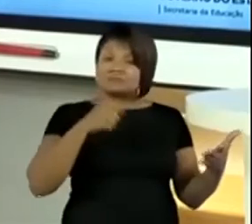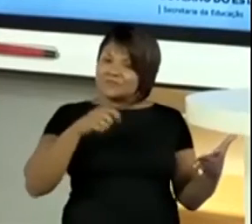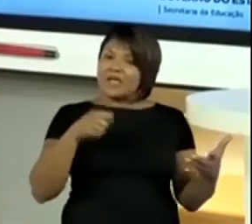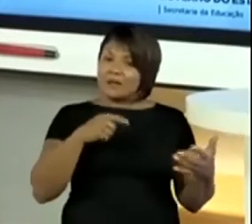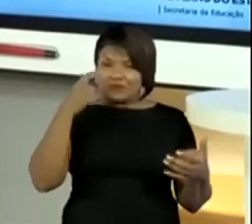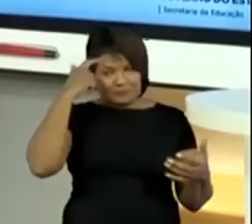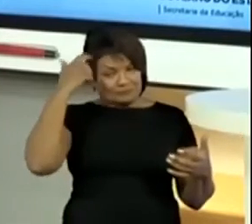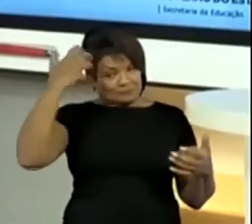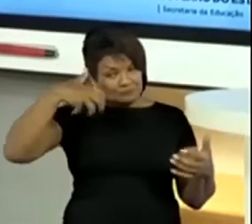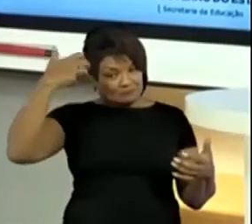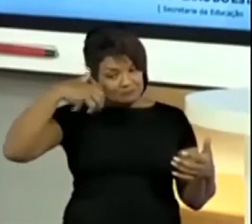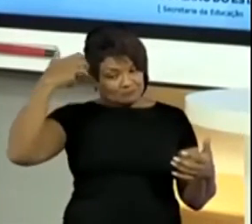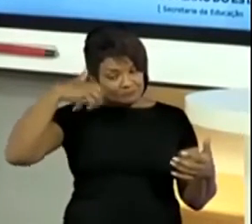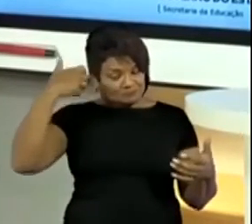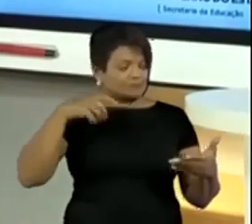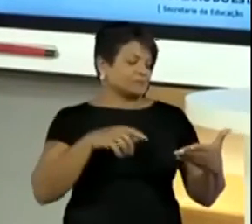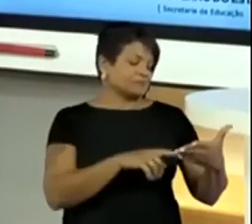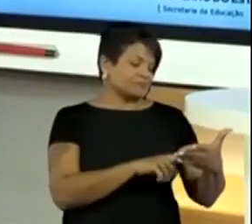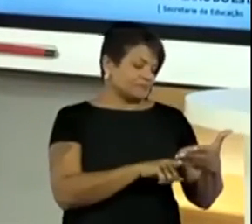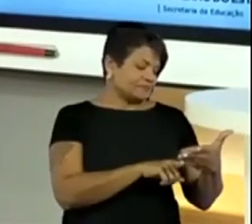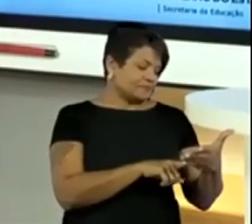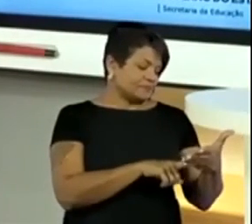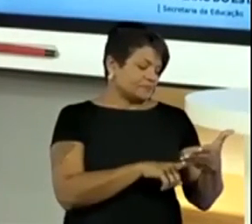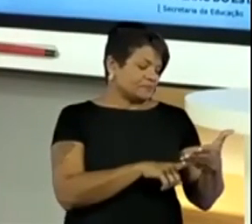exercitando, ó, a cachola, né?